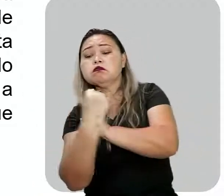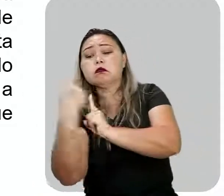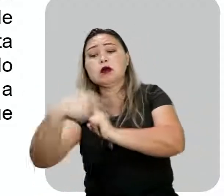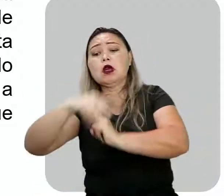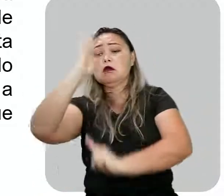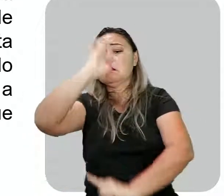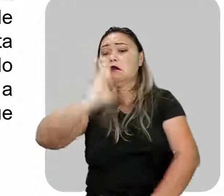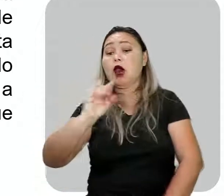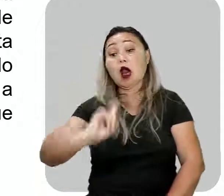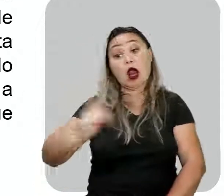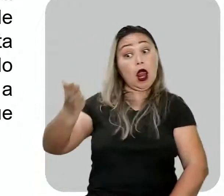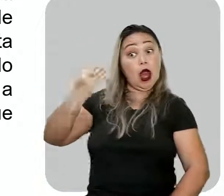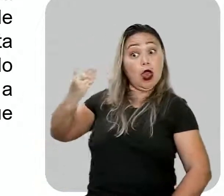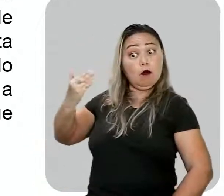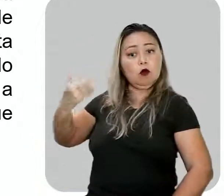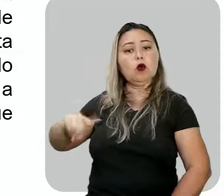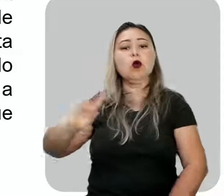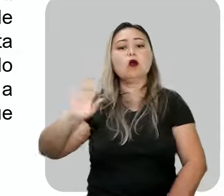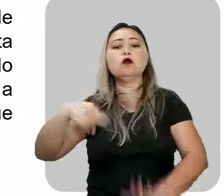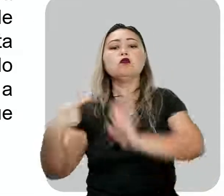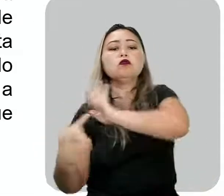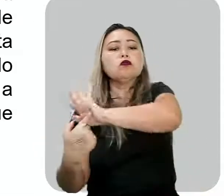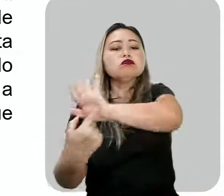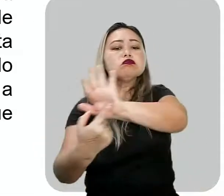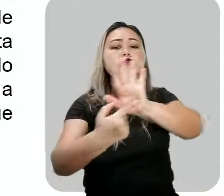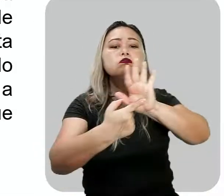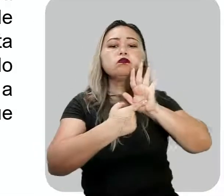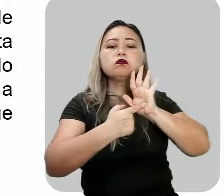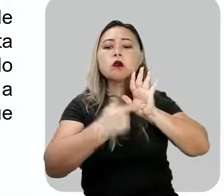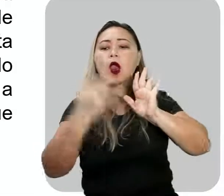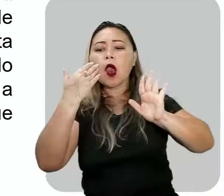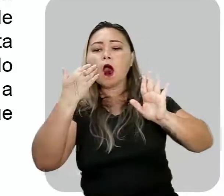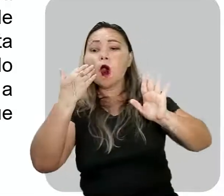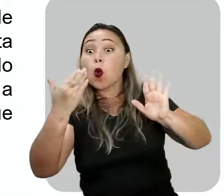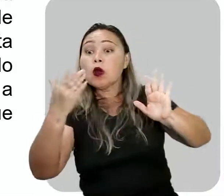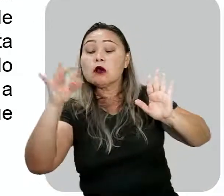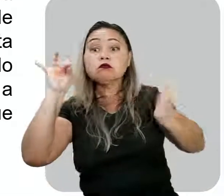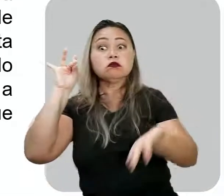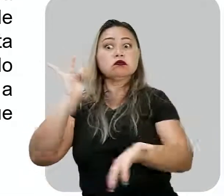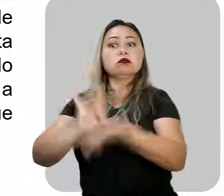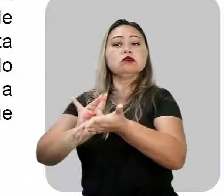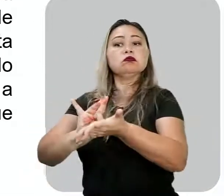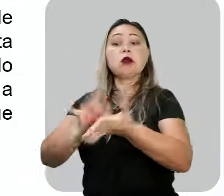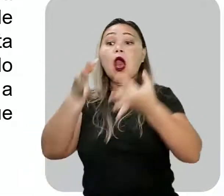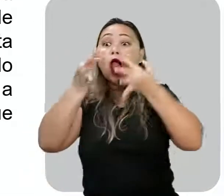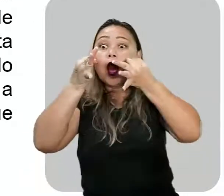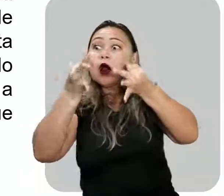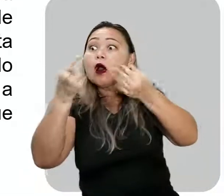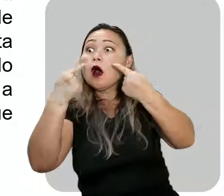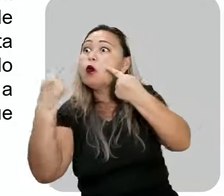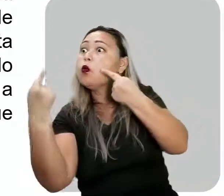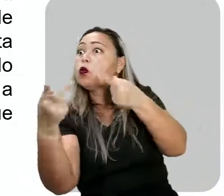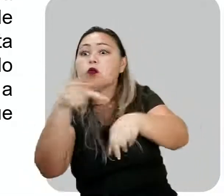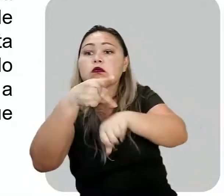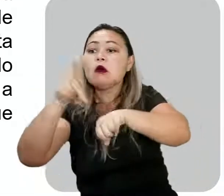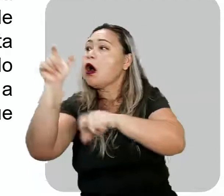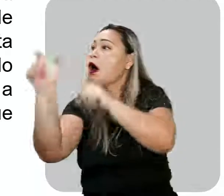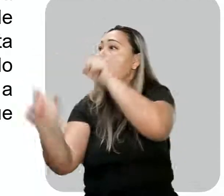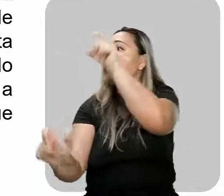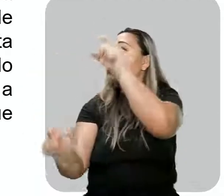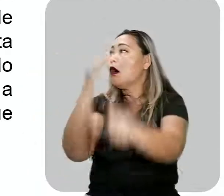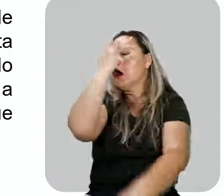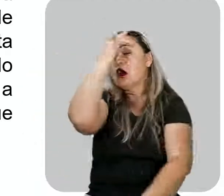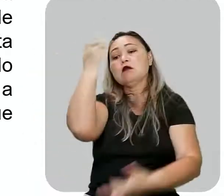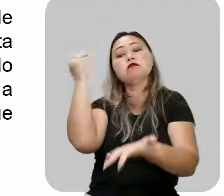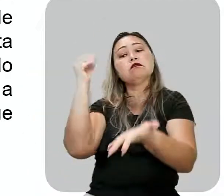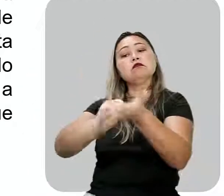brasileira da época, mostrando a face cotidiana e realista do país e das pessoas que